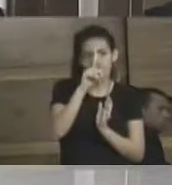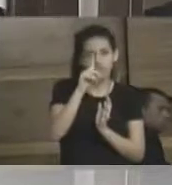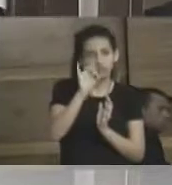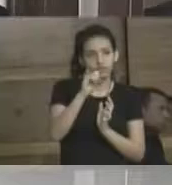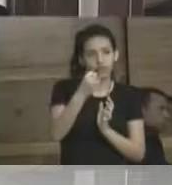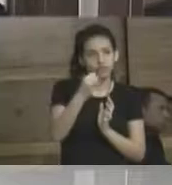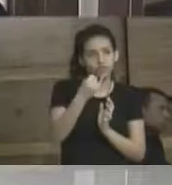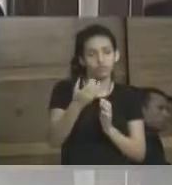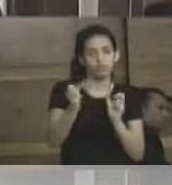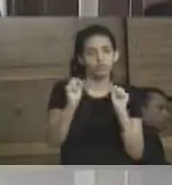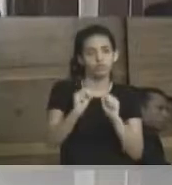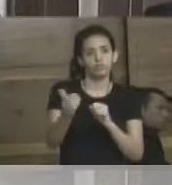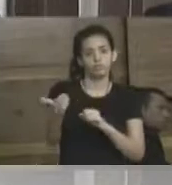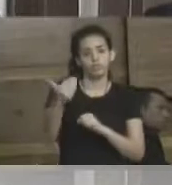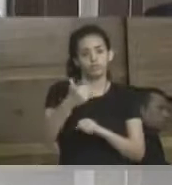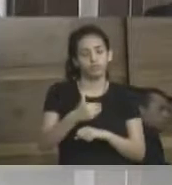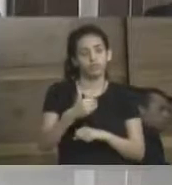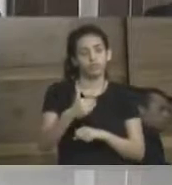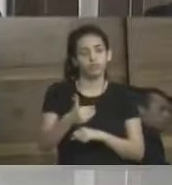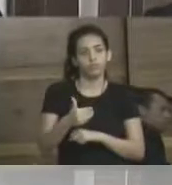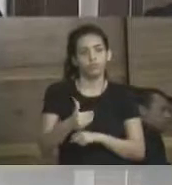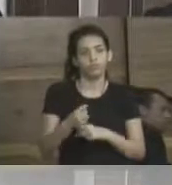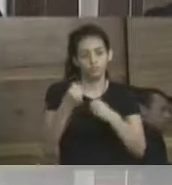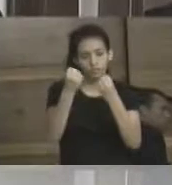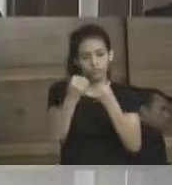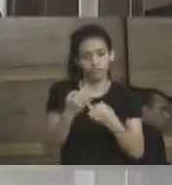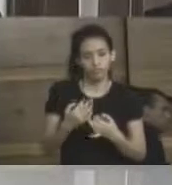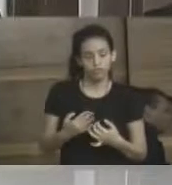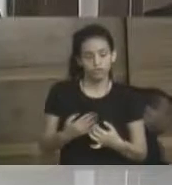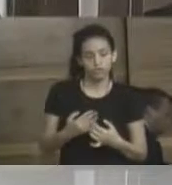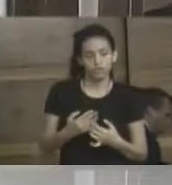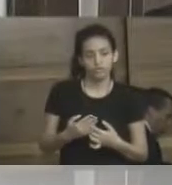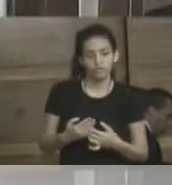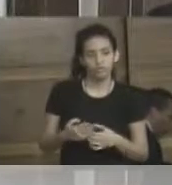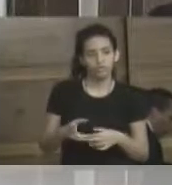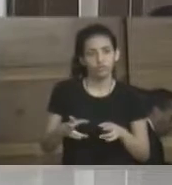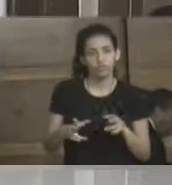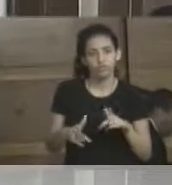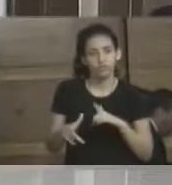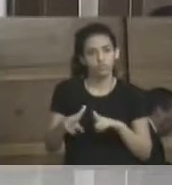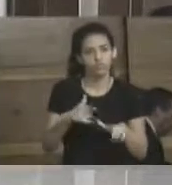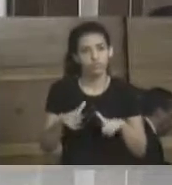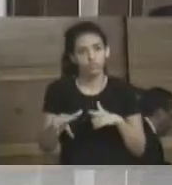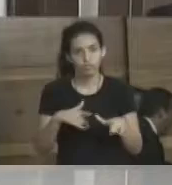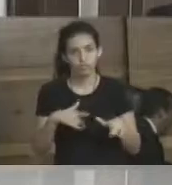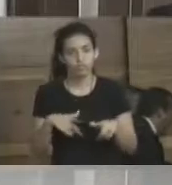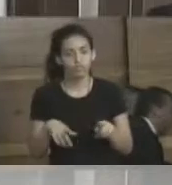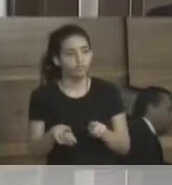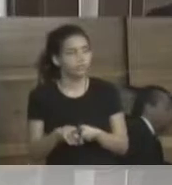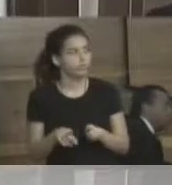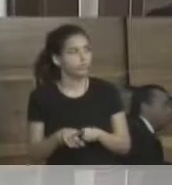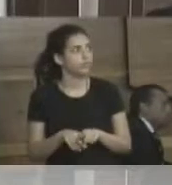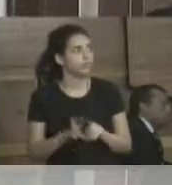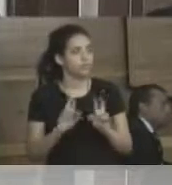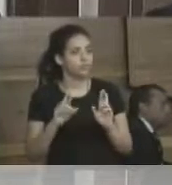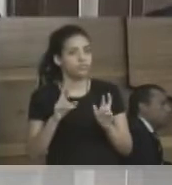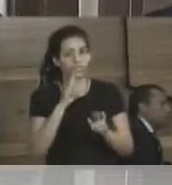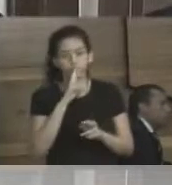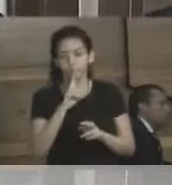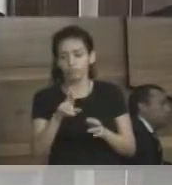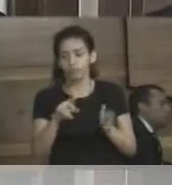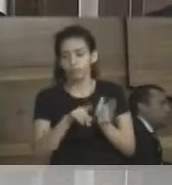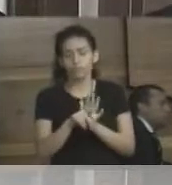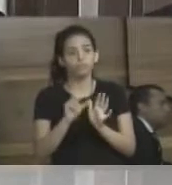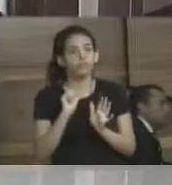que compareça ao plenário desta Casa a fim de prestar esclarecimentos acerca dos serviços prestados e, ainda assim, responda às perguntas.